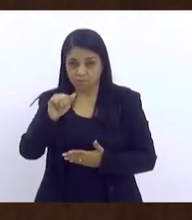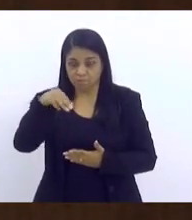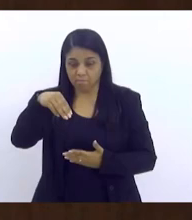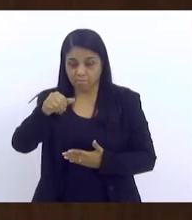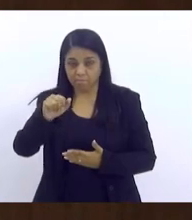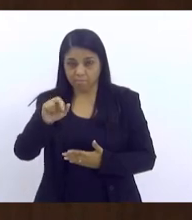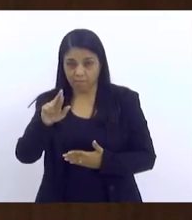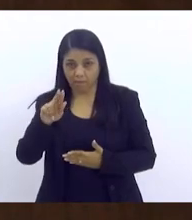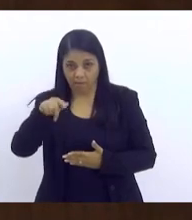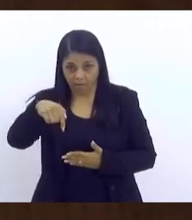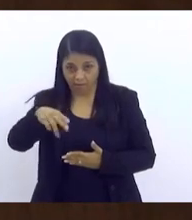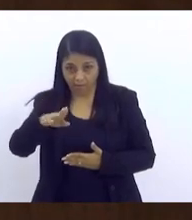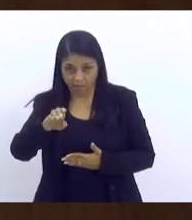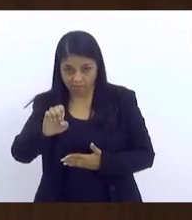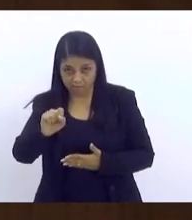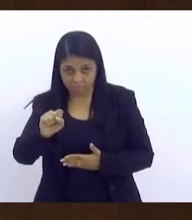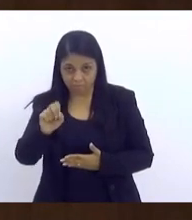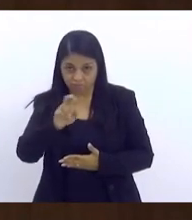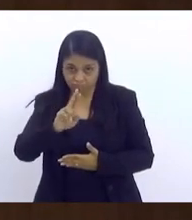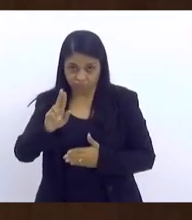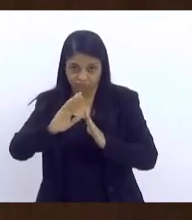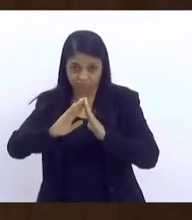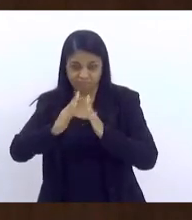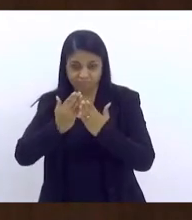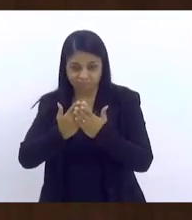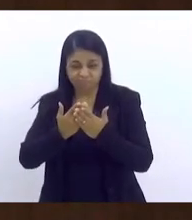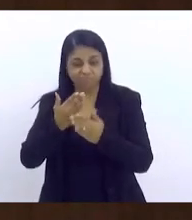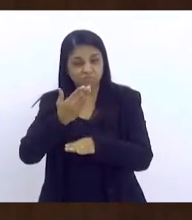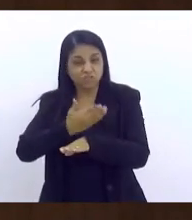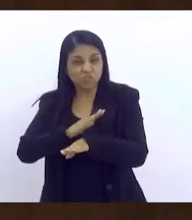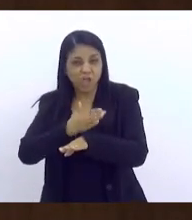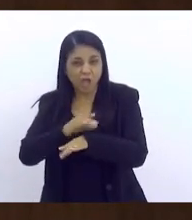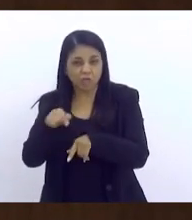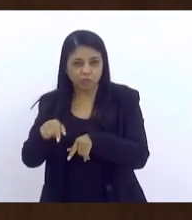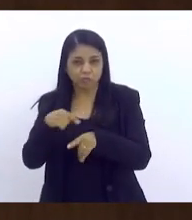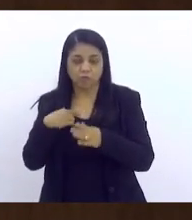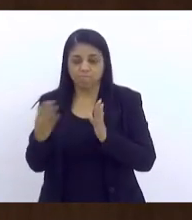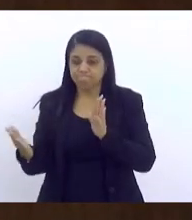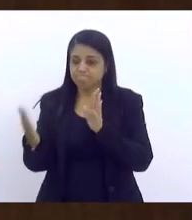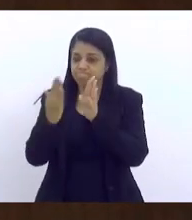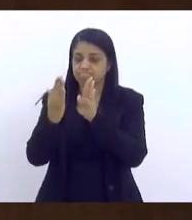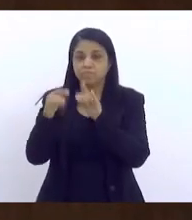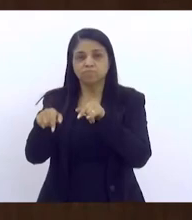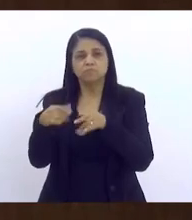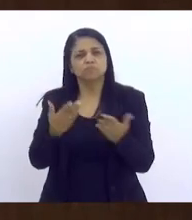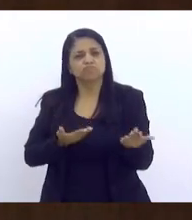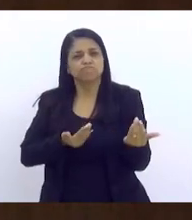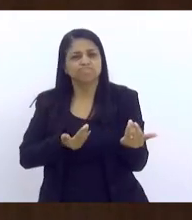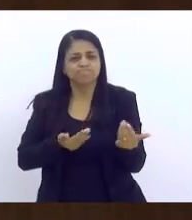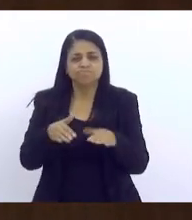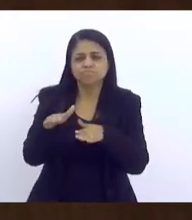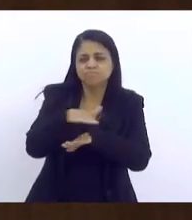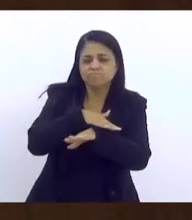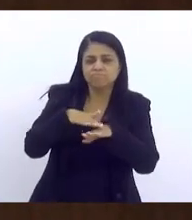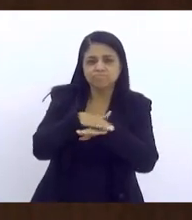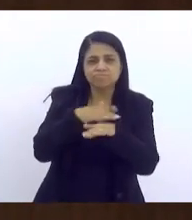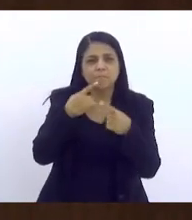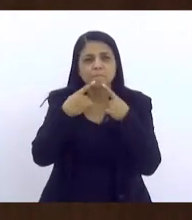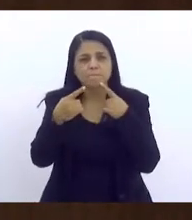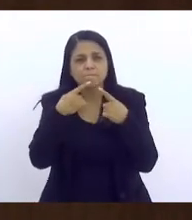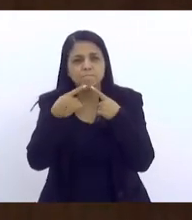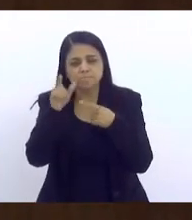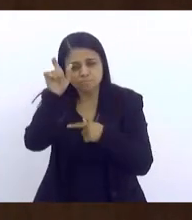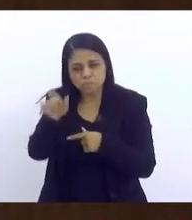e essa escola, eu fiquei muito assim de frente com os adolescentes lá, e eu conversei uma vez com um